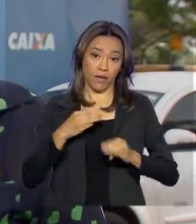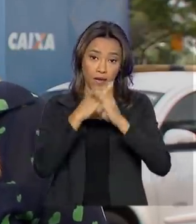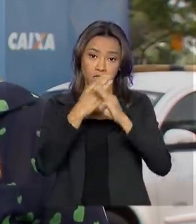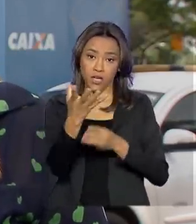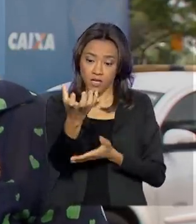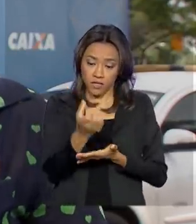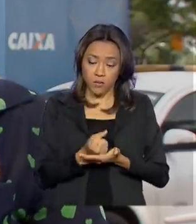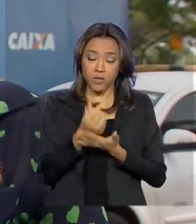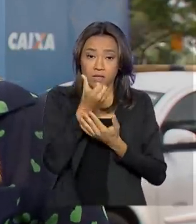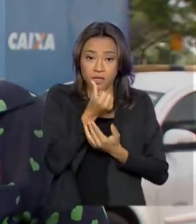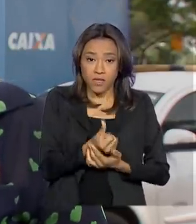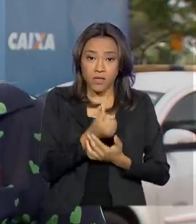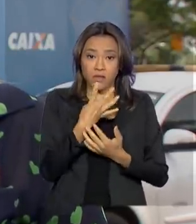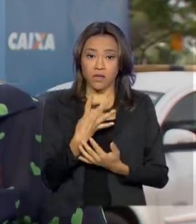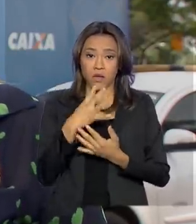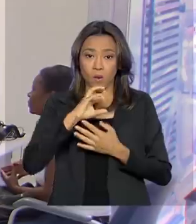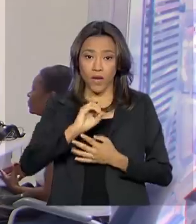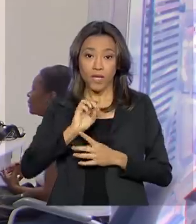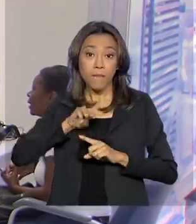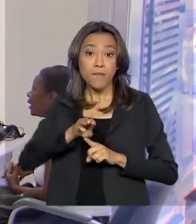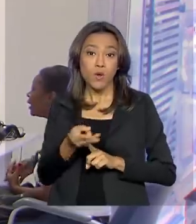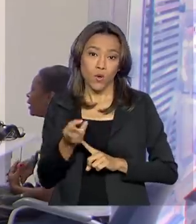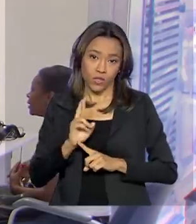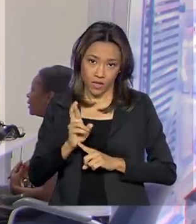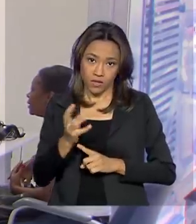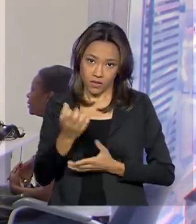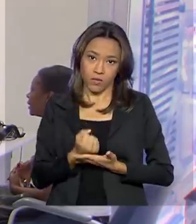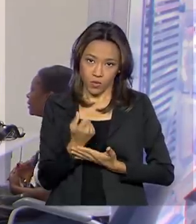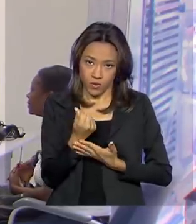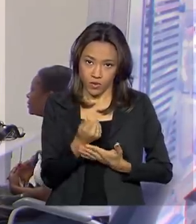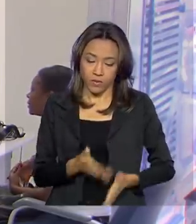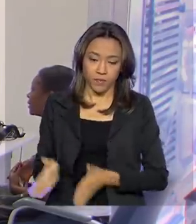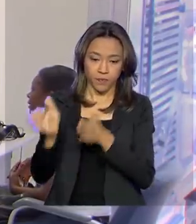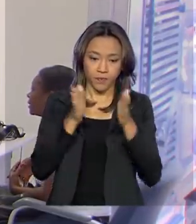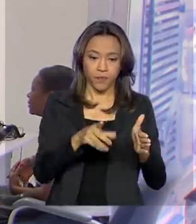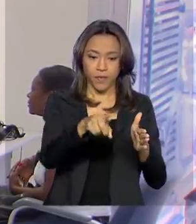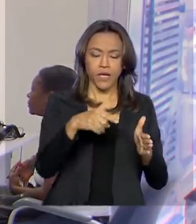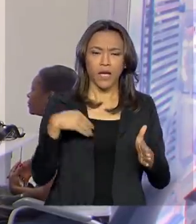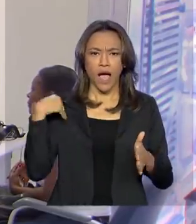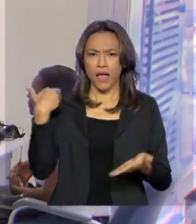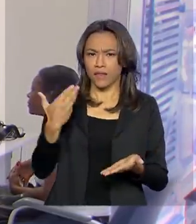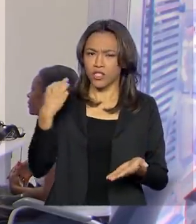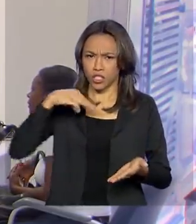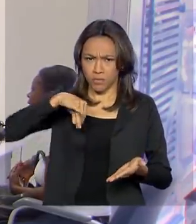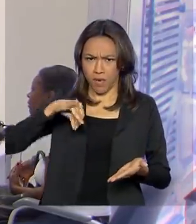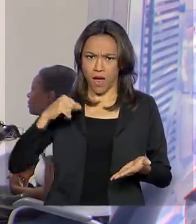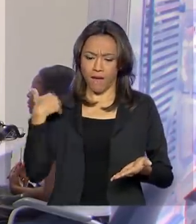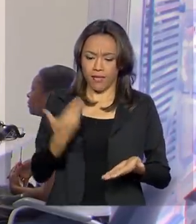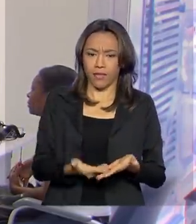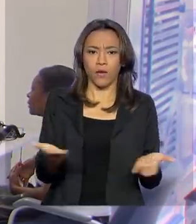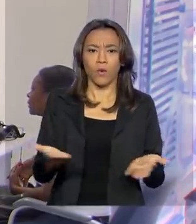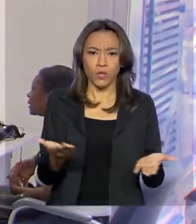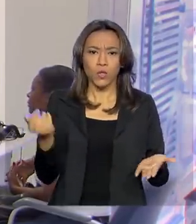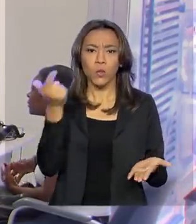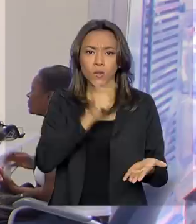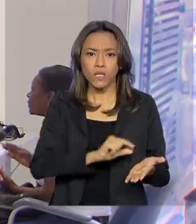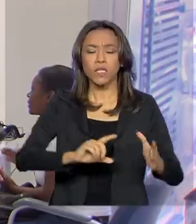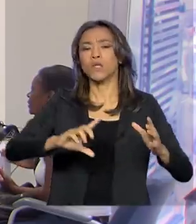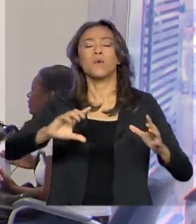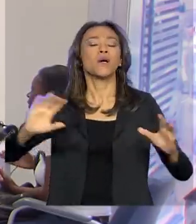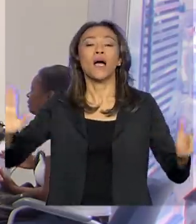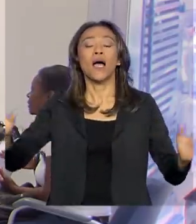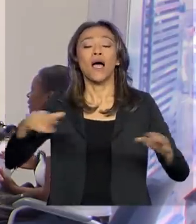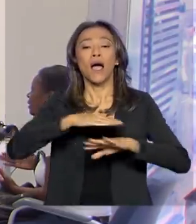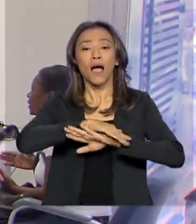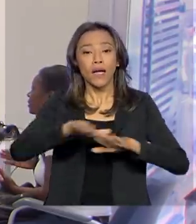640 milhões. De maio até aqui, a gente conseguiu receber, liquidar a dívida para mais